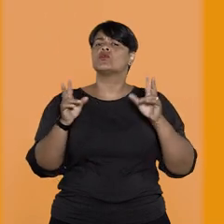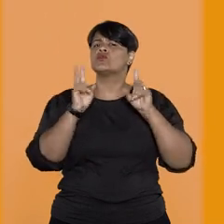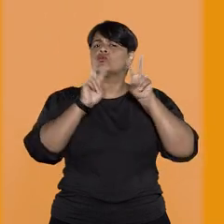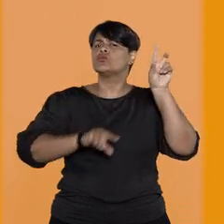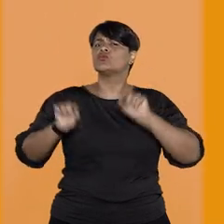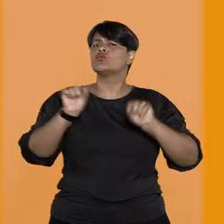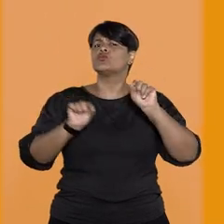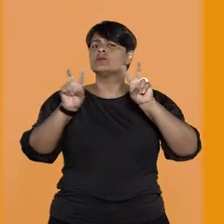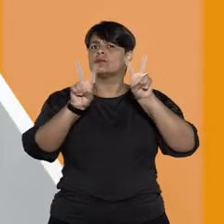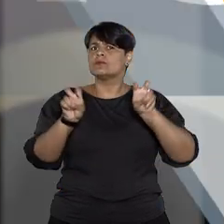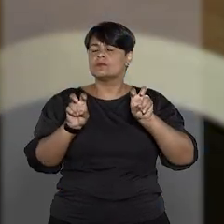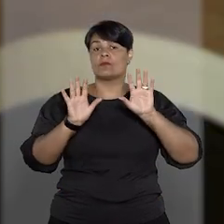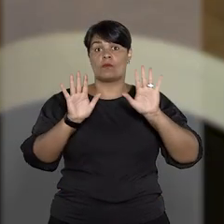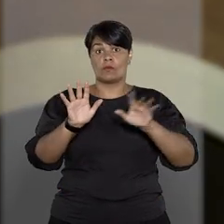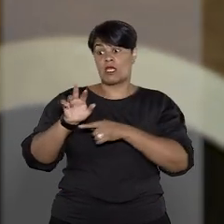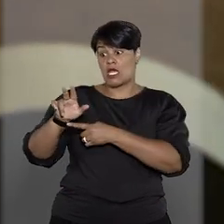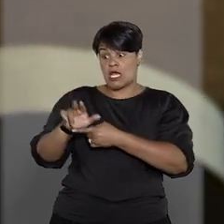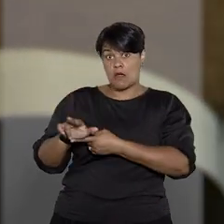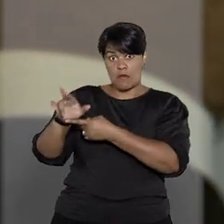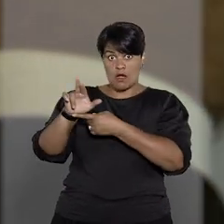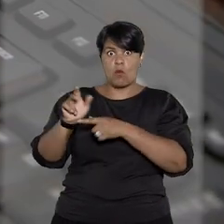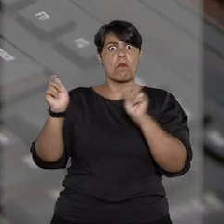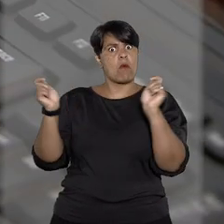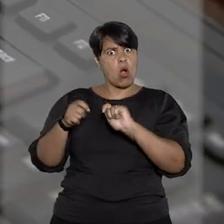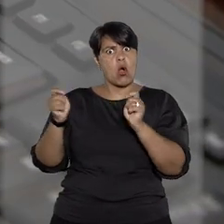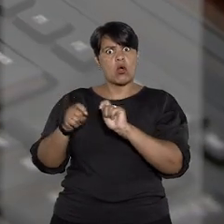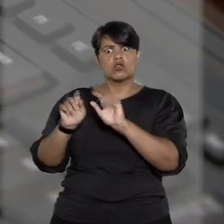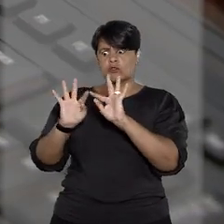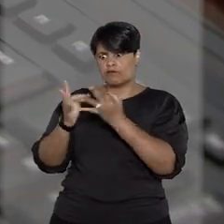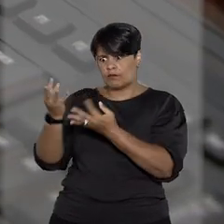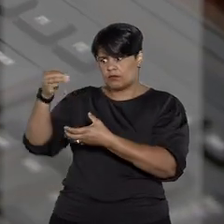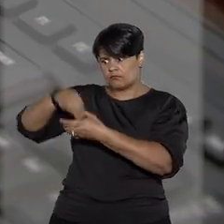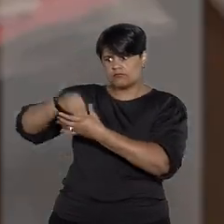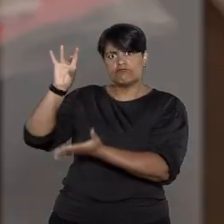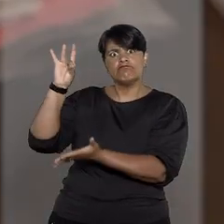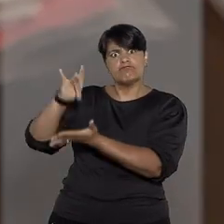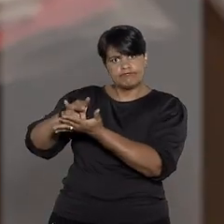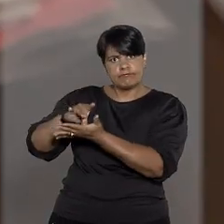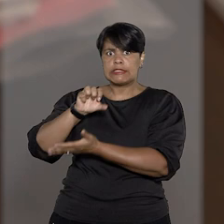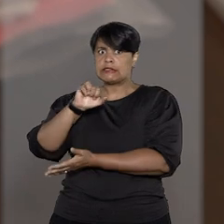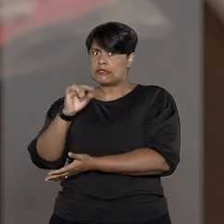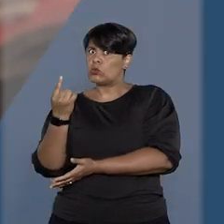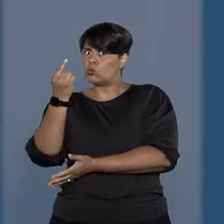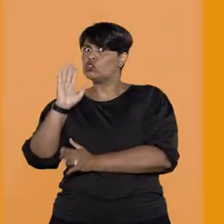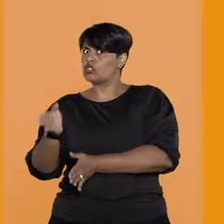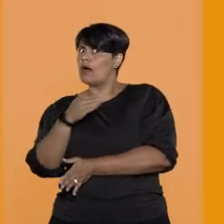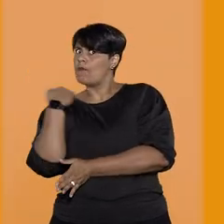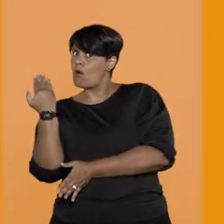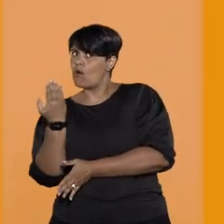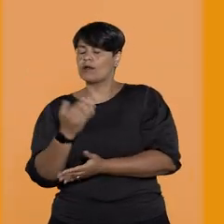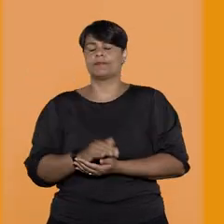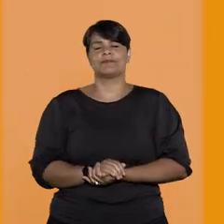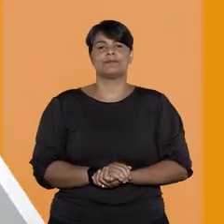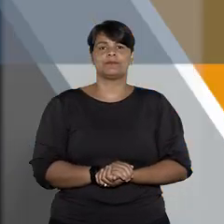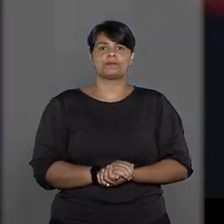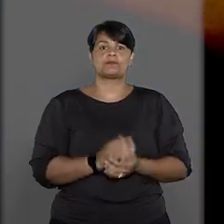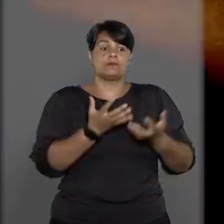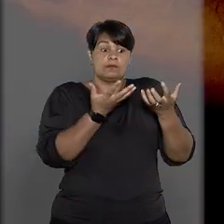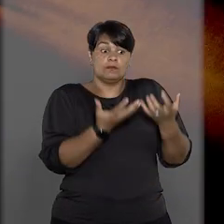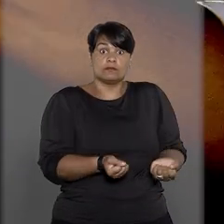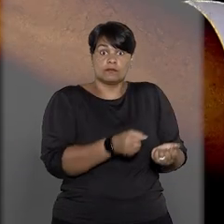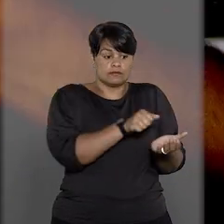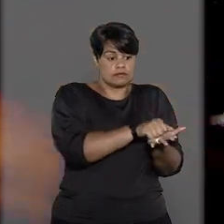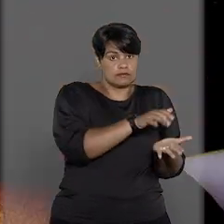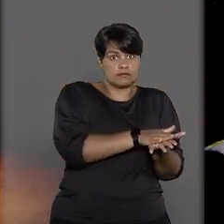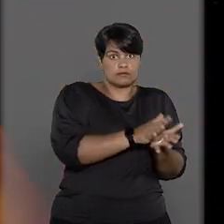você vai ver. Irmãos podem ter parentesco reconhecido mesmo após a morte de um deles. Admitidas